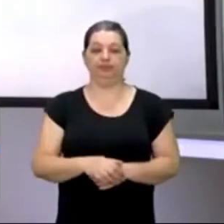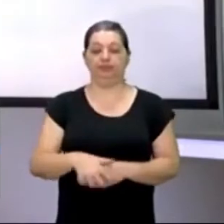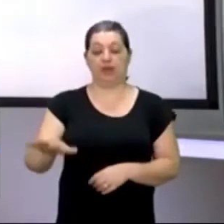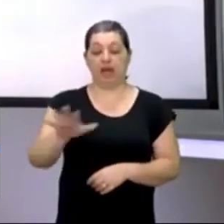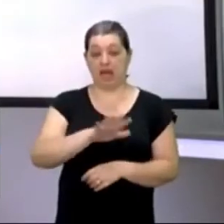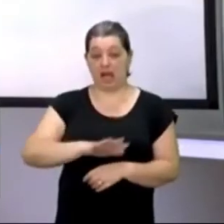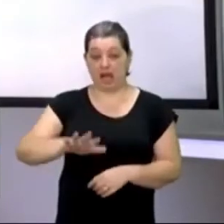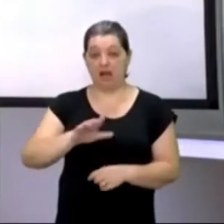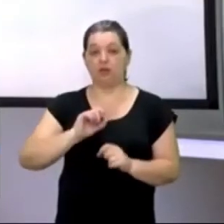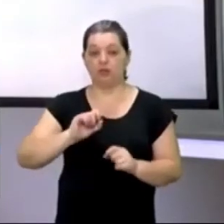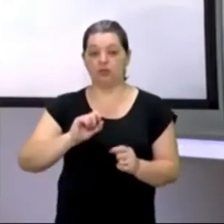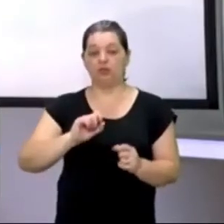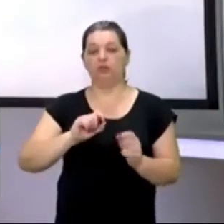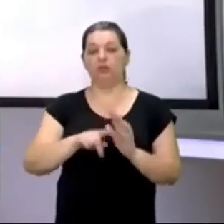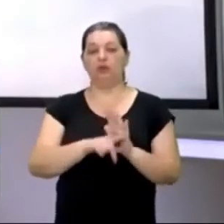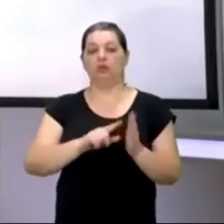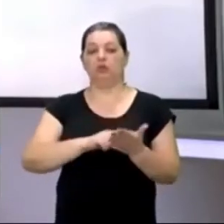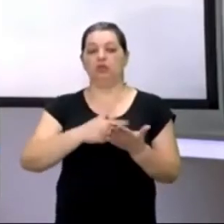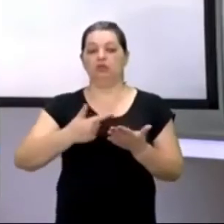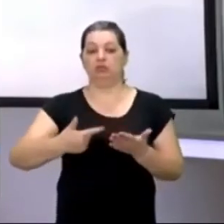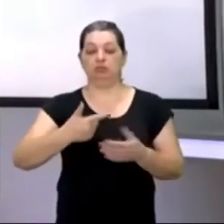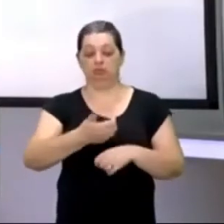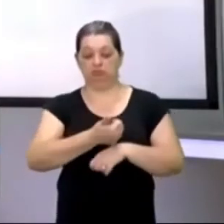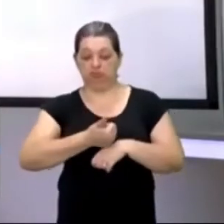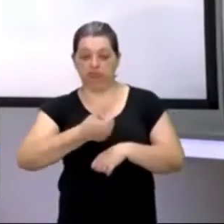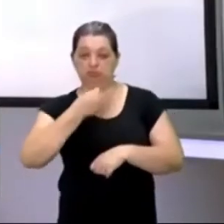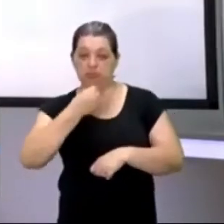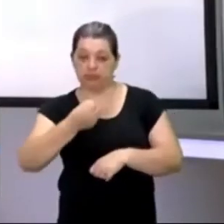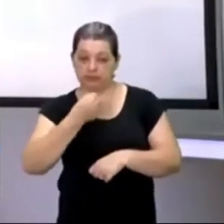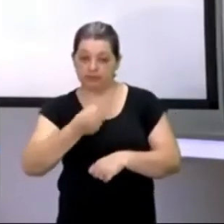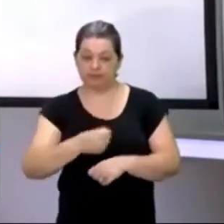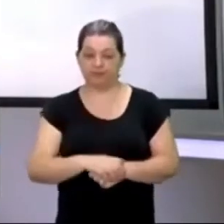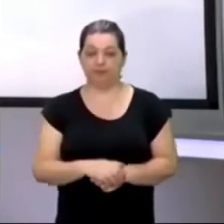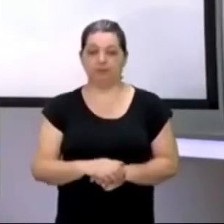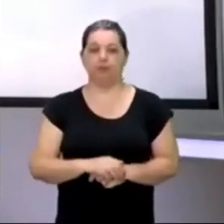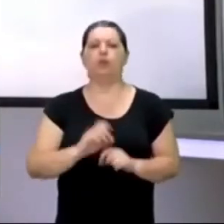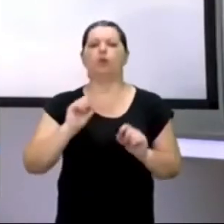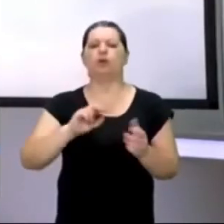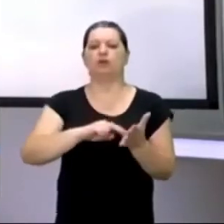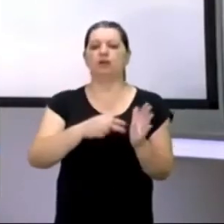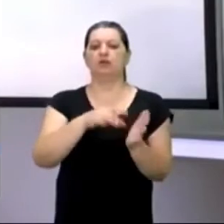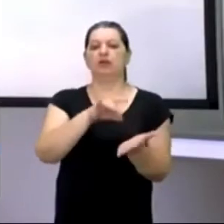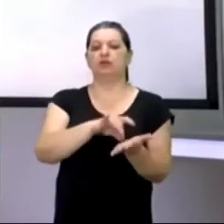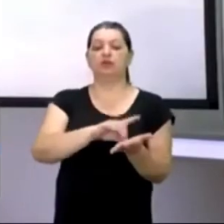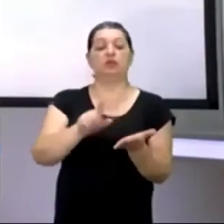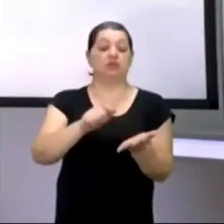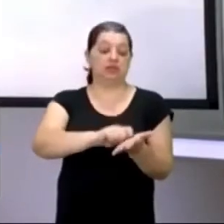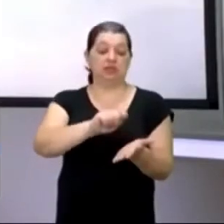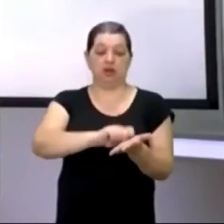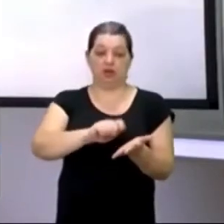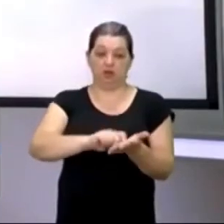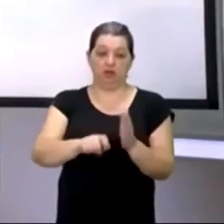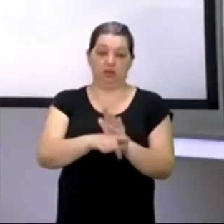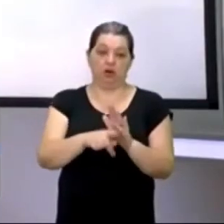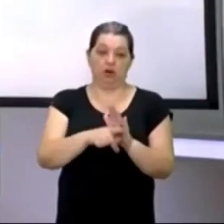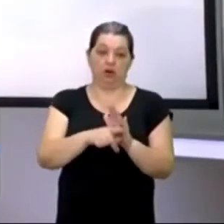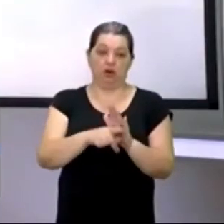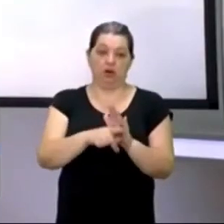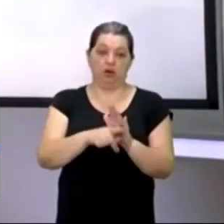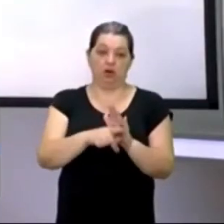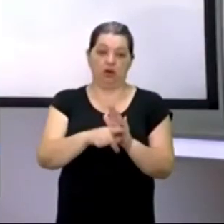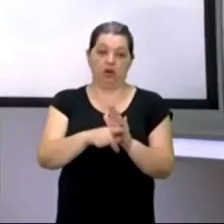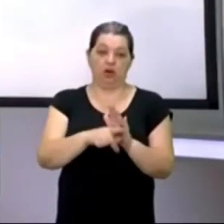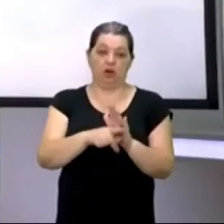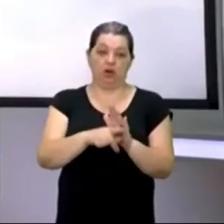o que é a verdade? Quando, eu, estou escrevendo, uma notícia, sobre